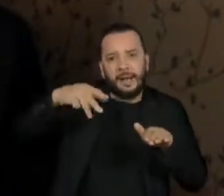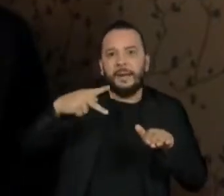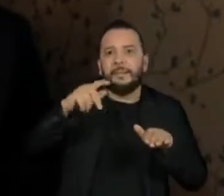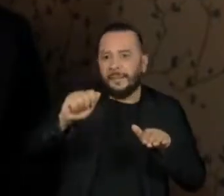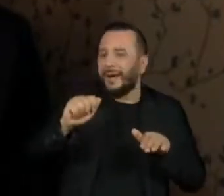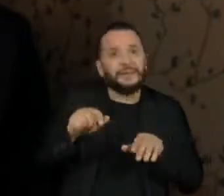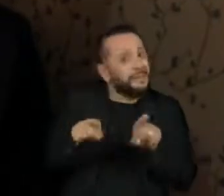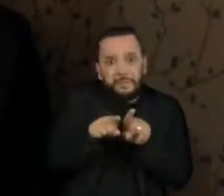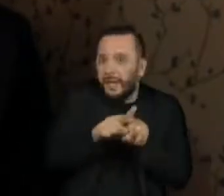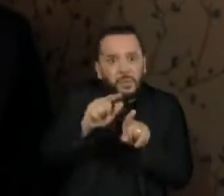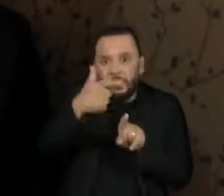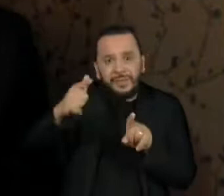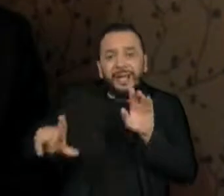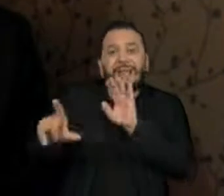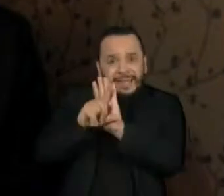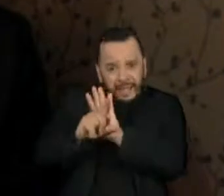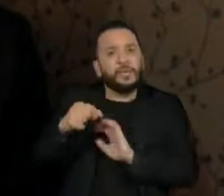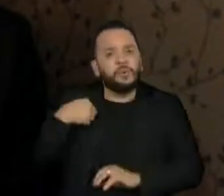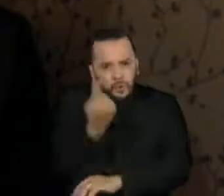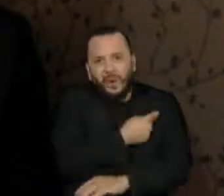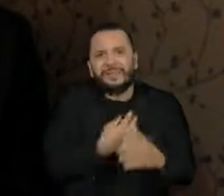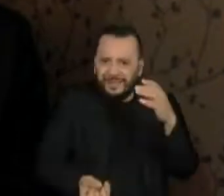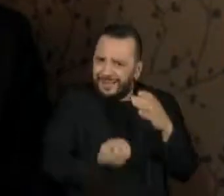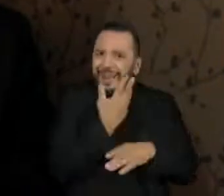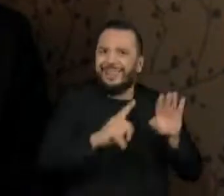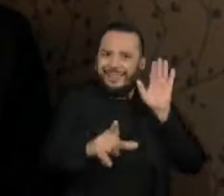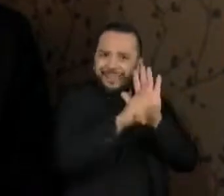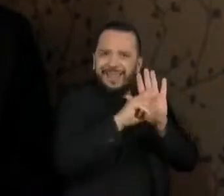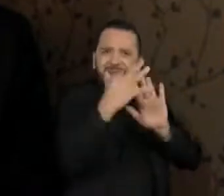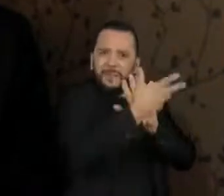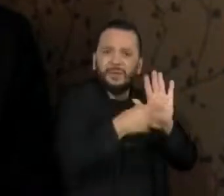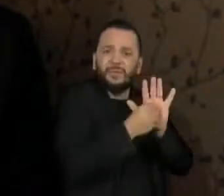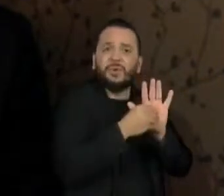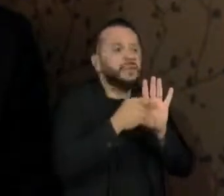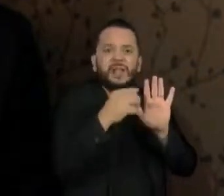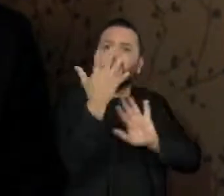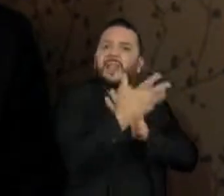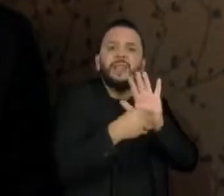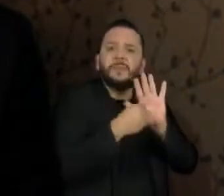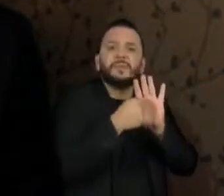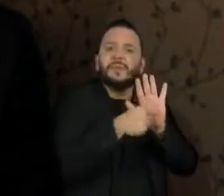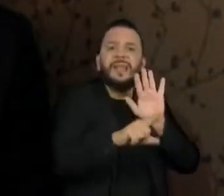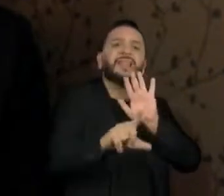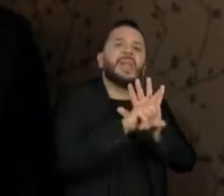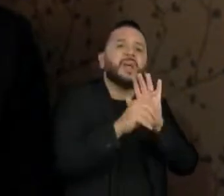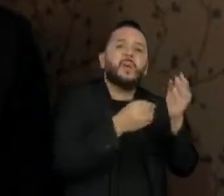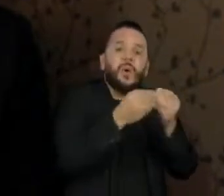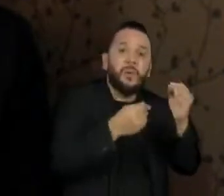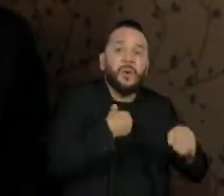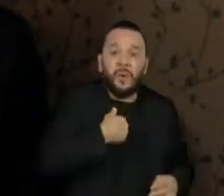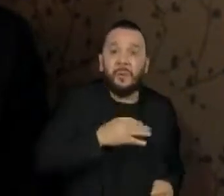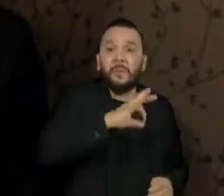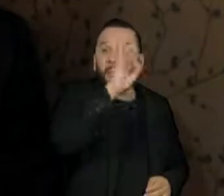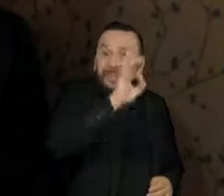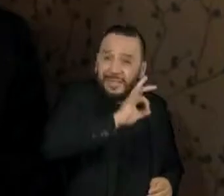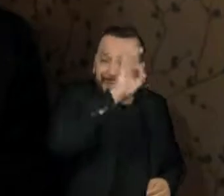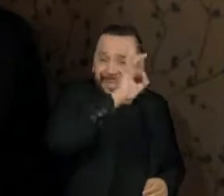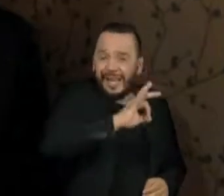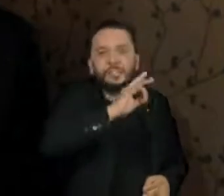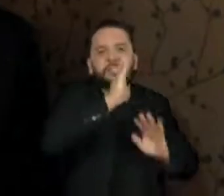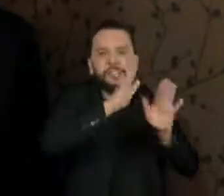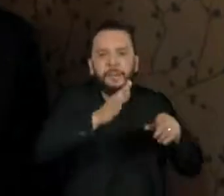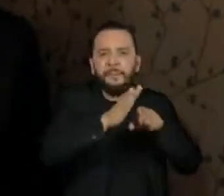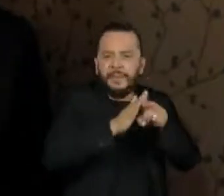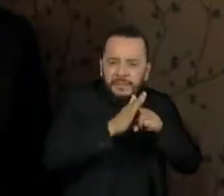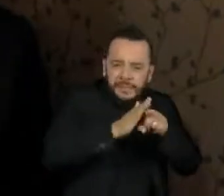alguns pilares. Um dos primeiros pilares é estabelecer que um percentual dos recursos de pesquisa e desenvolvimento da